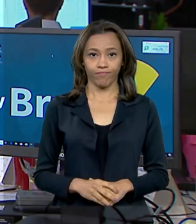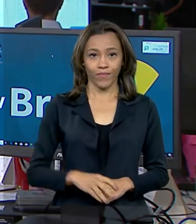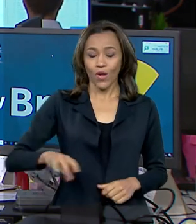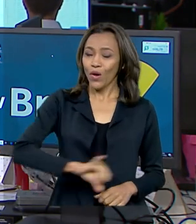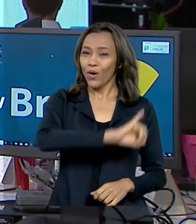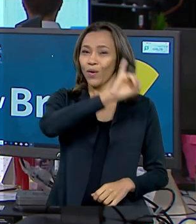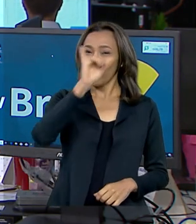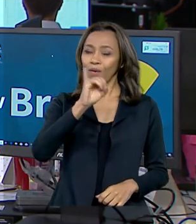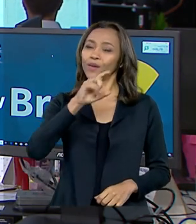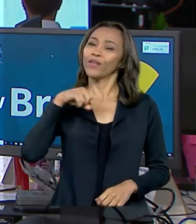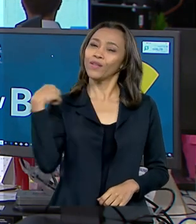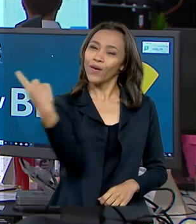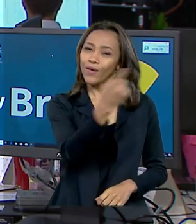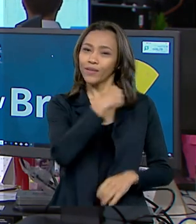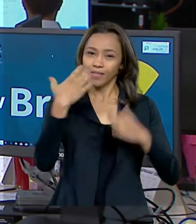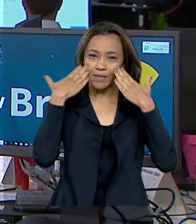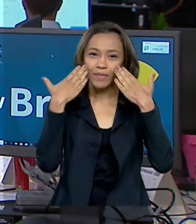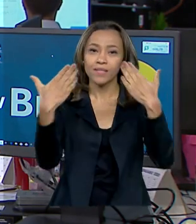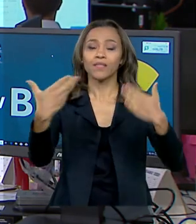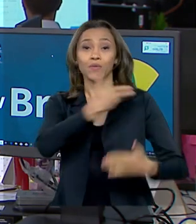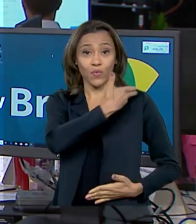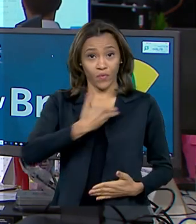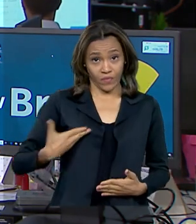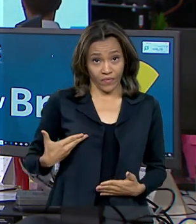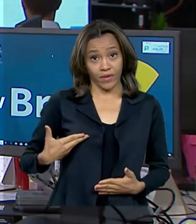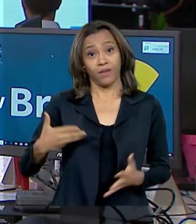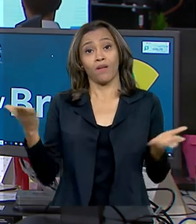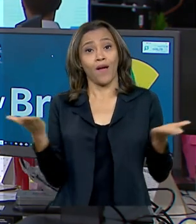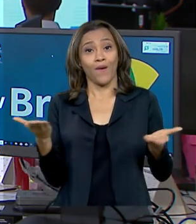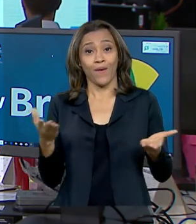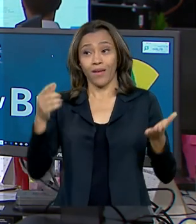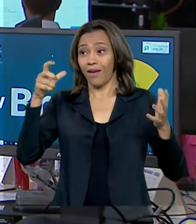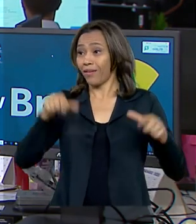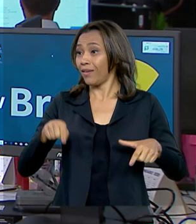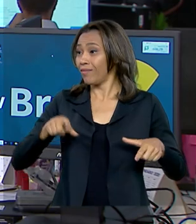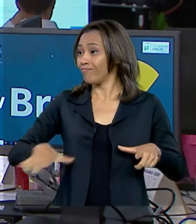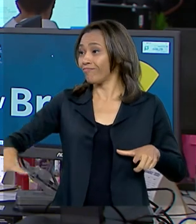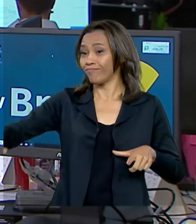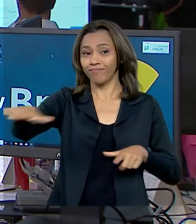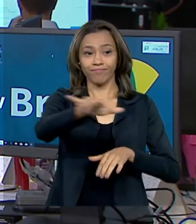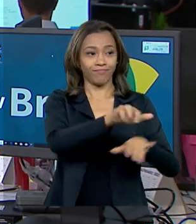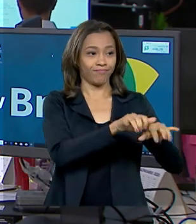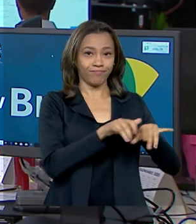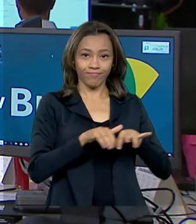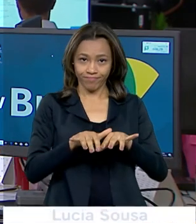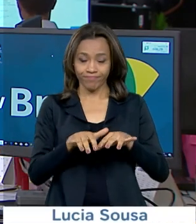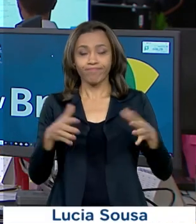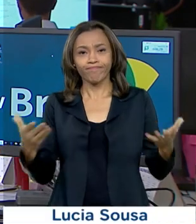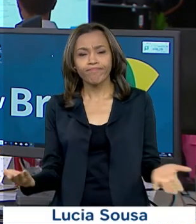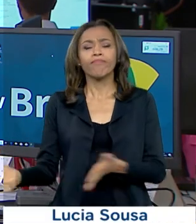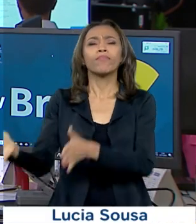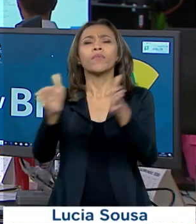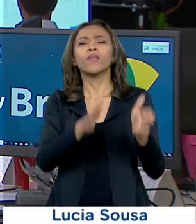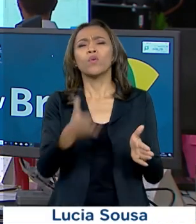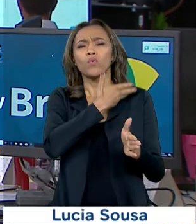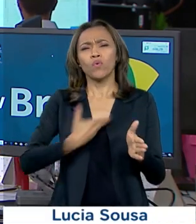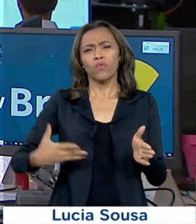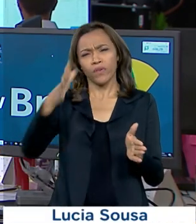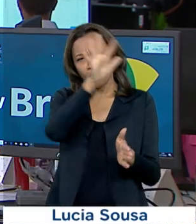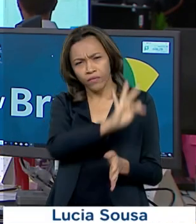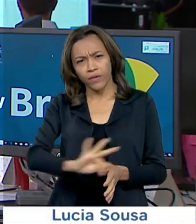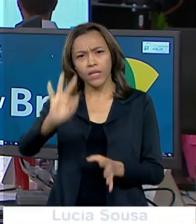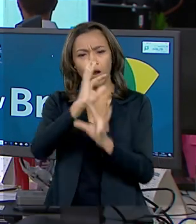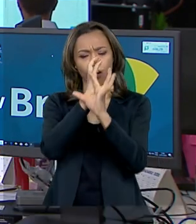Olá, estamos no ar com o governo agora direto da redação da TV Brasil. O governo federal refaz as contas e prevê o